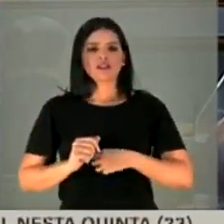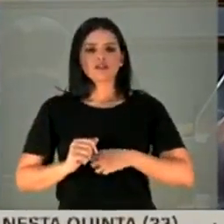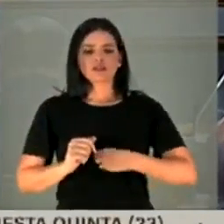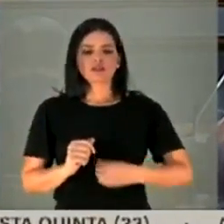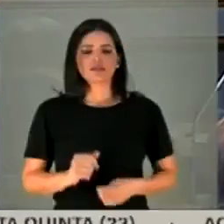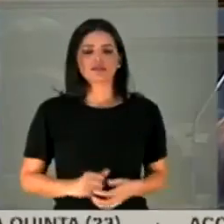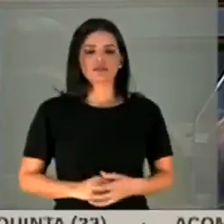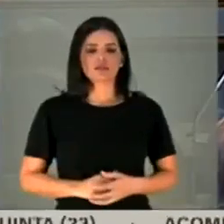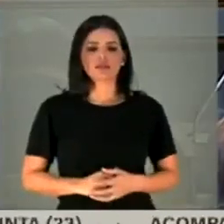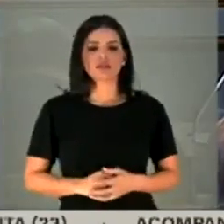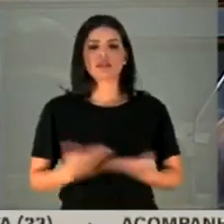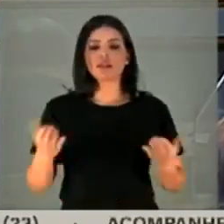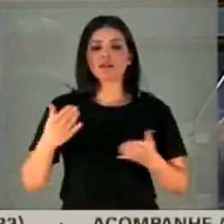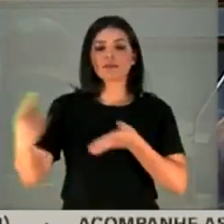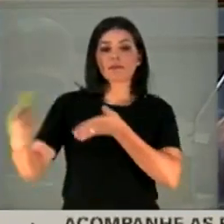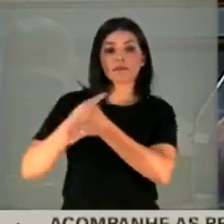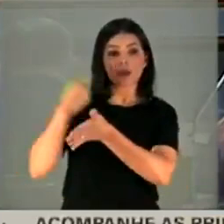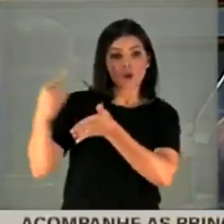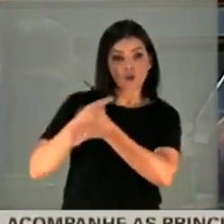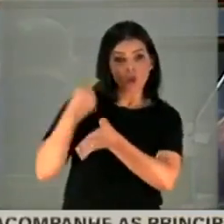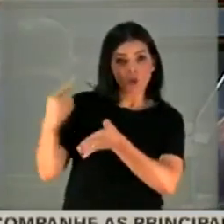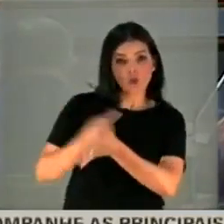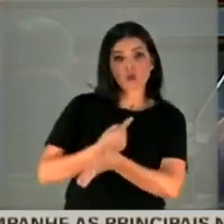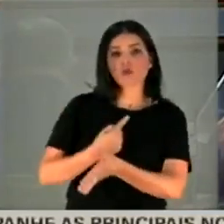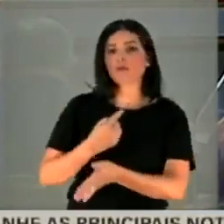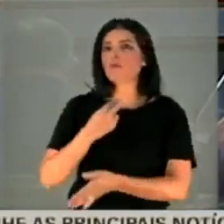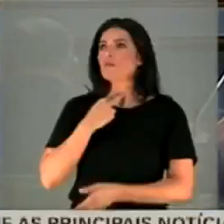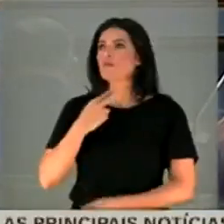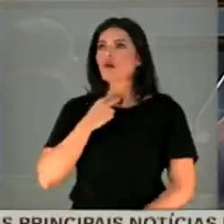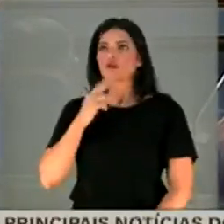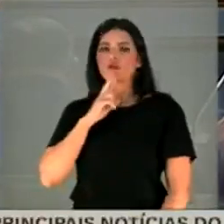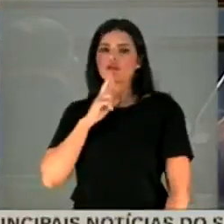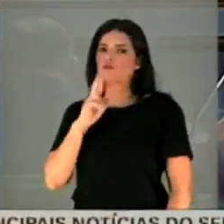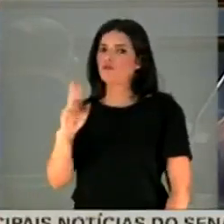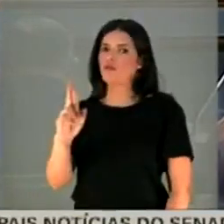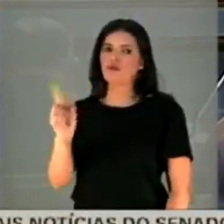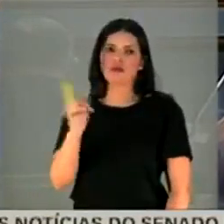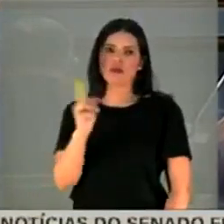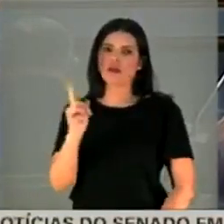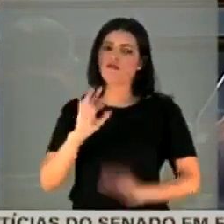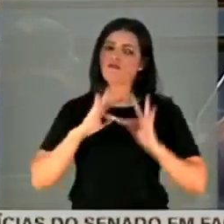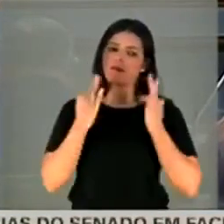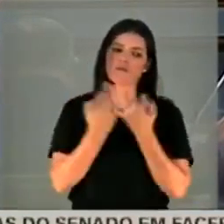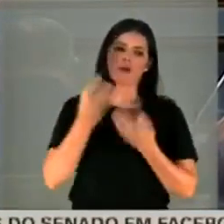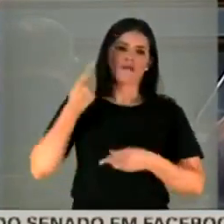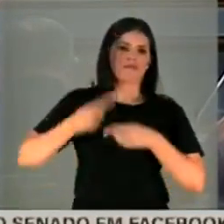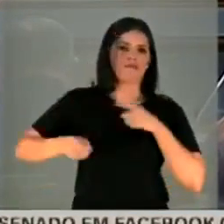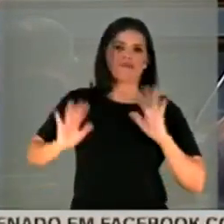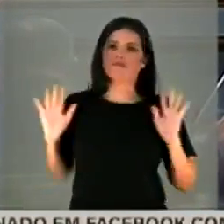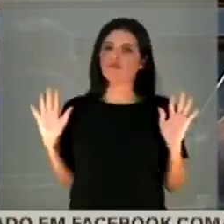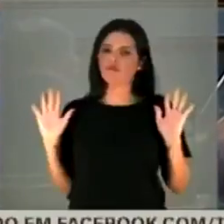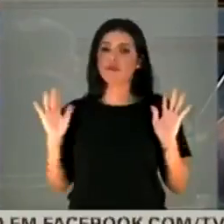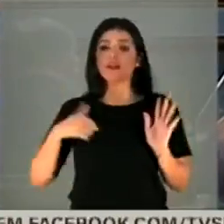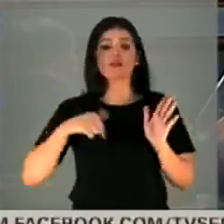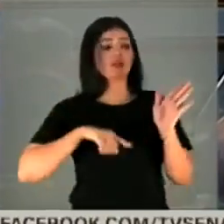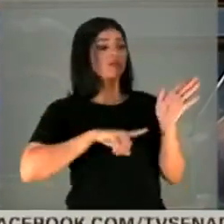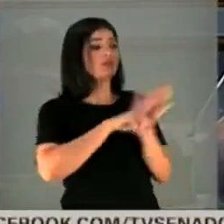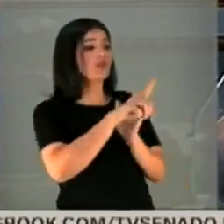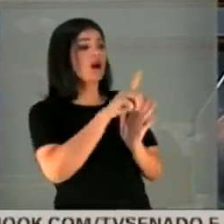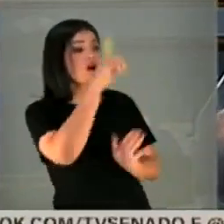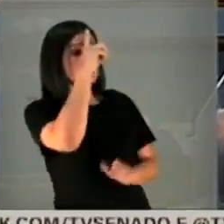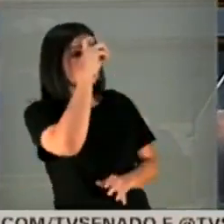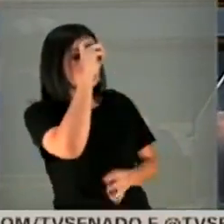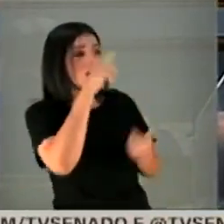perguntas que eu não tenho autorização das famílias dos pacientes para responder. Sim, mas eu estou fazendo perguntas do ponto de vista do hospital, do